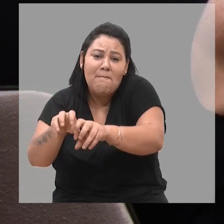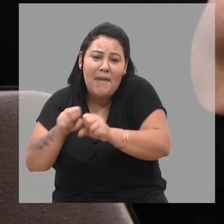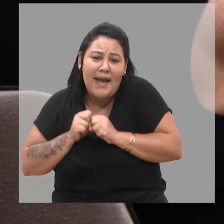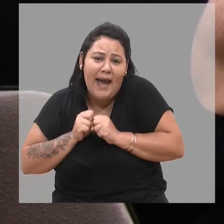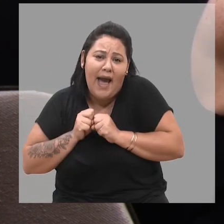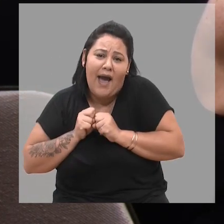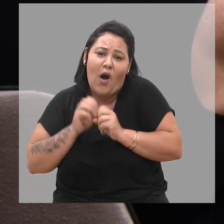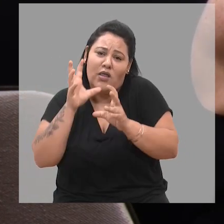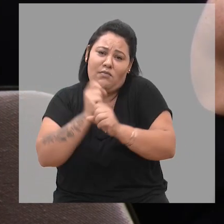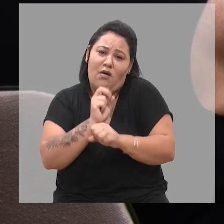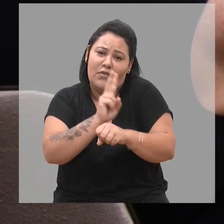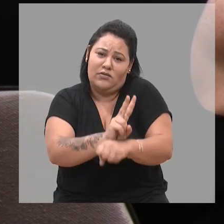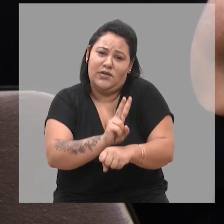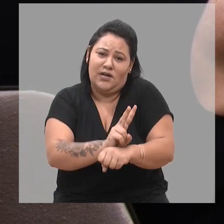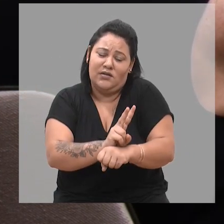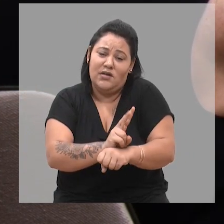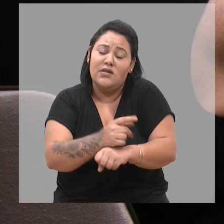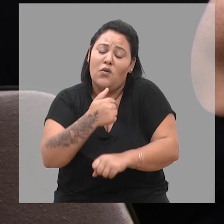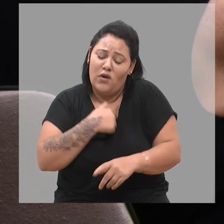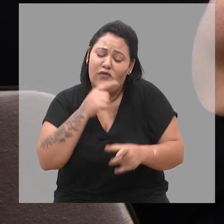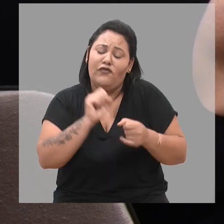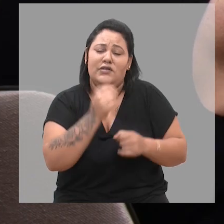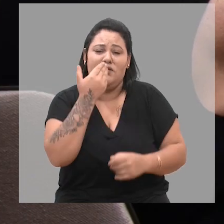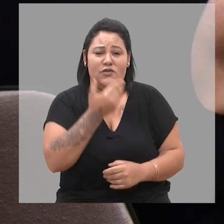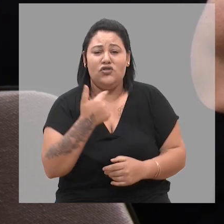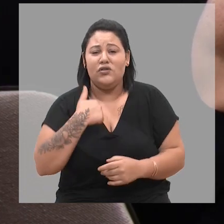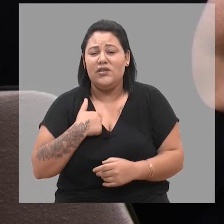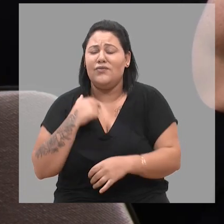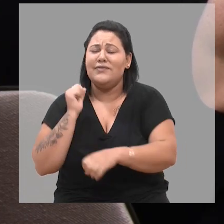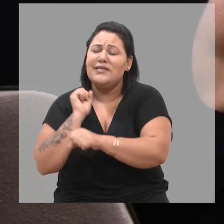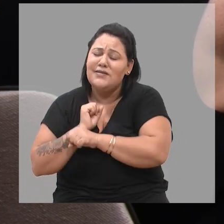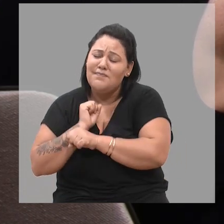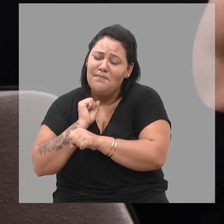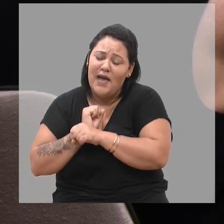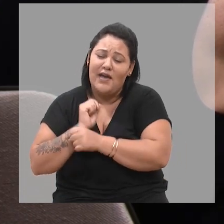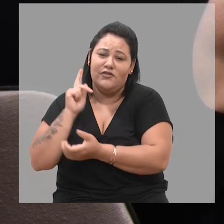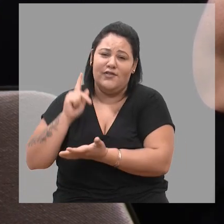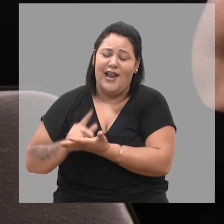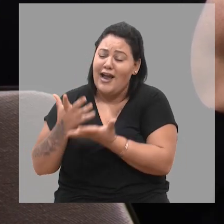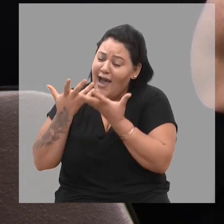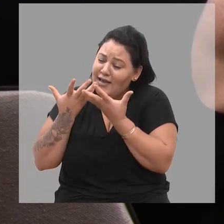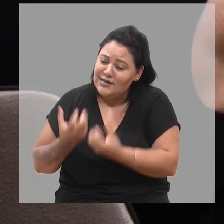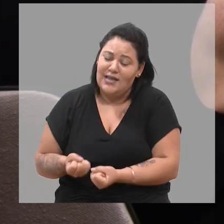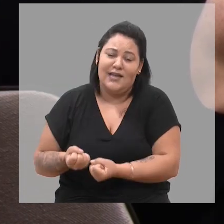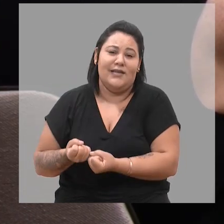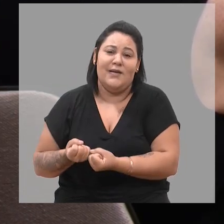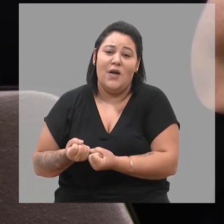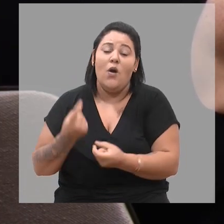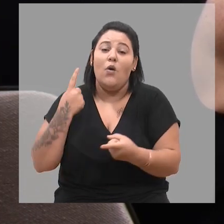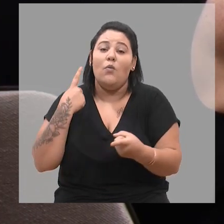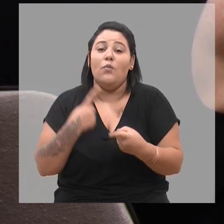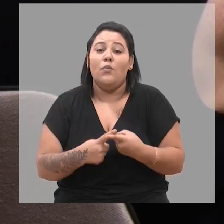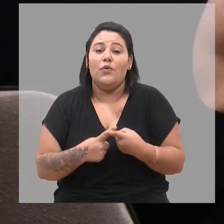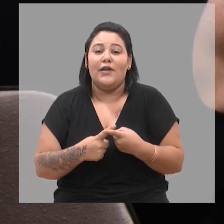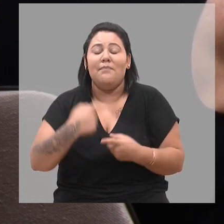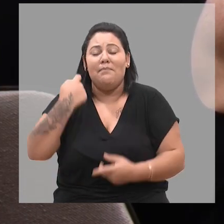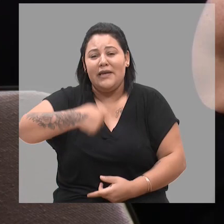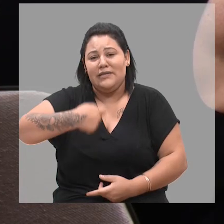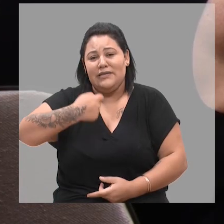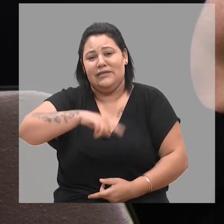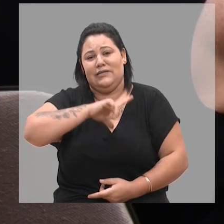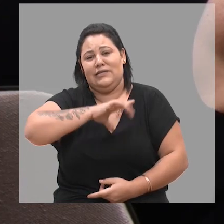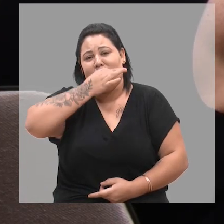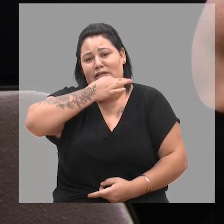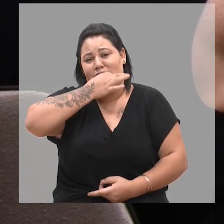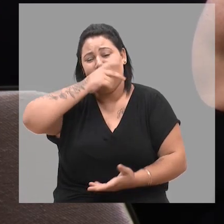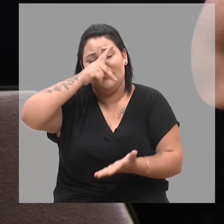eu entrei com esse pedido e eu espero que aceitem, porque é uma coisa que precisa